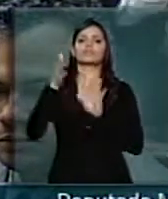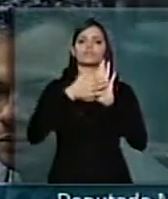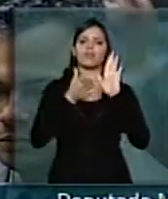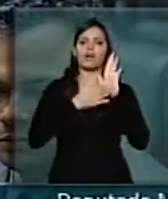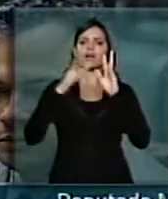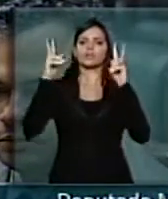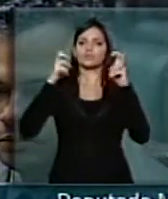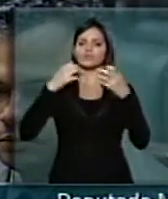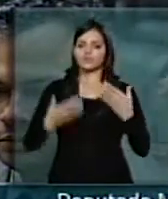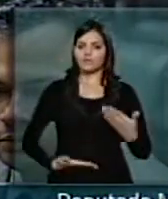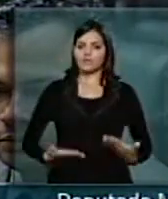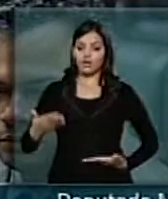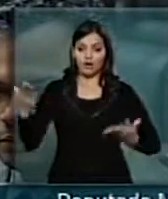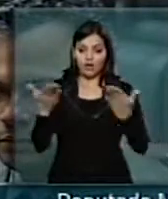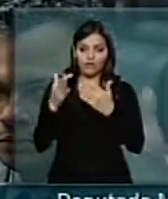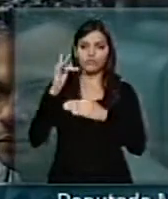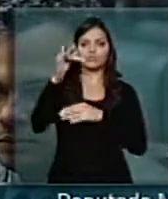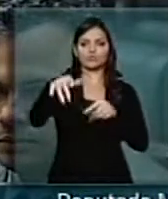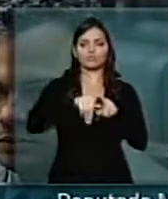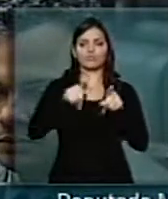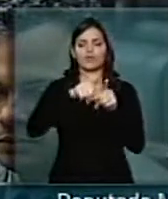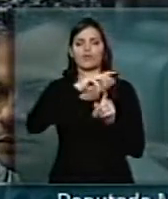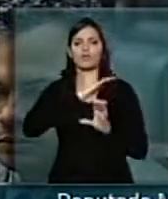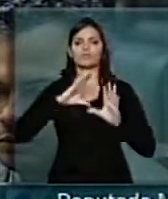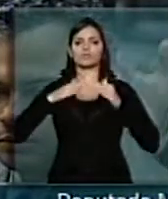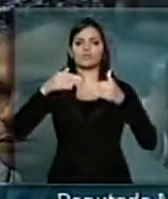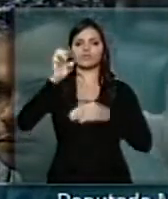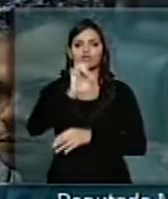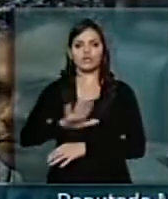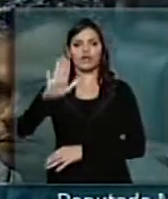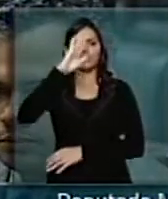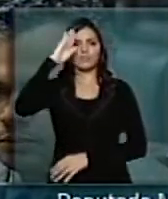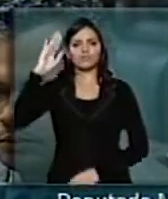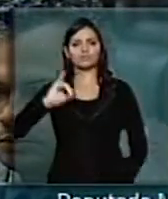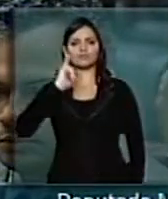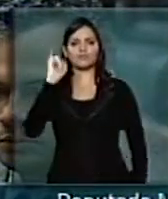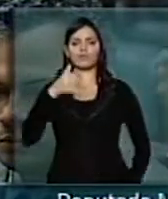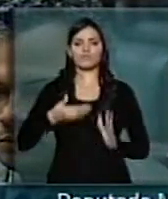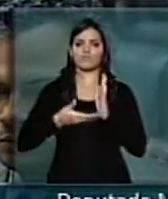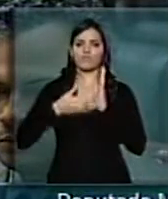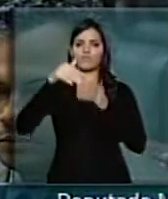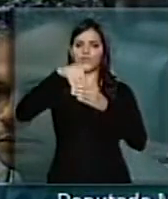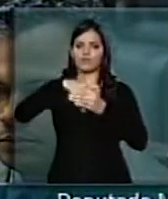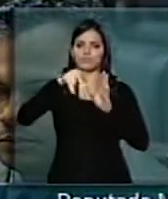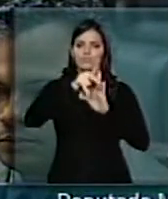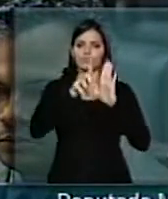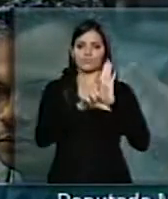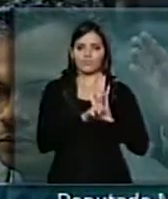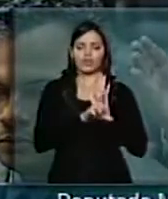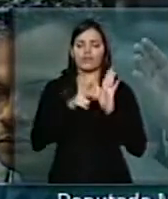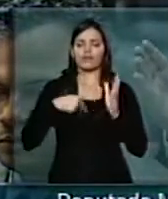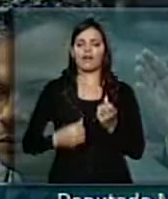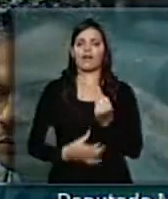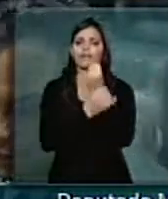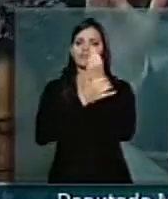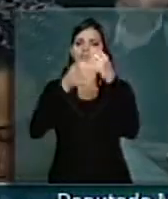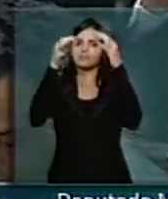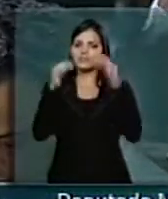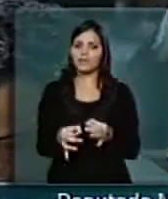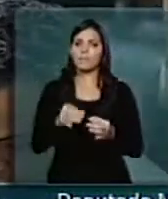atuais e aos futuros. E, sem dúvida nenhuma, a Comissão Geral será fundamental para que essa casa vote um projeto que garanta